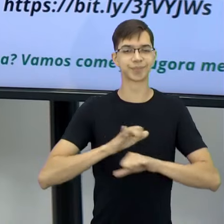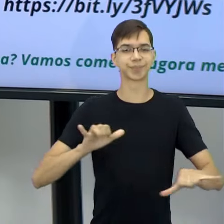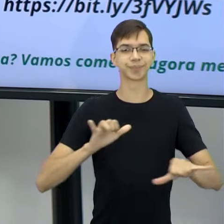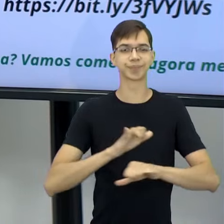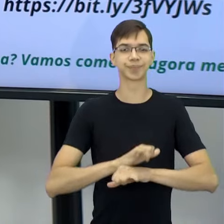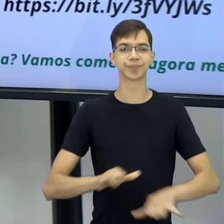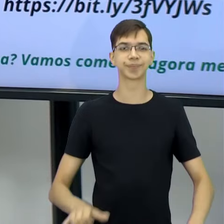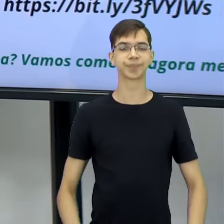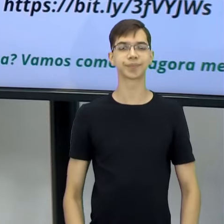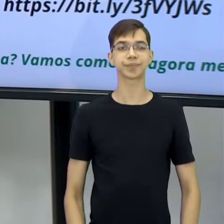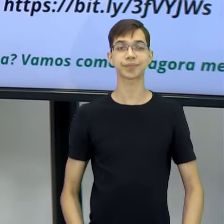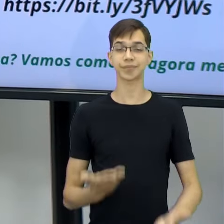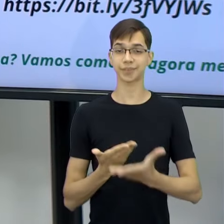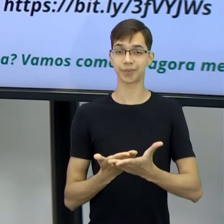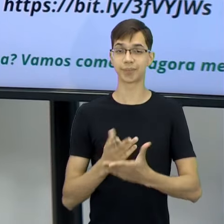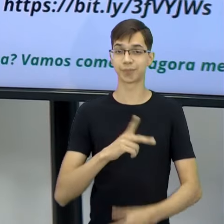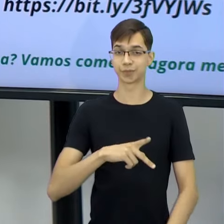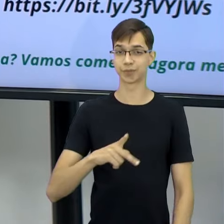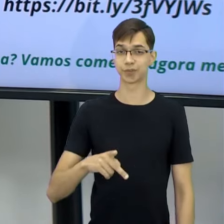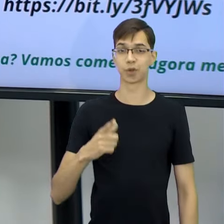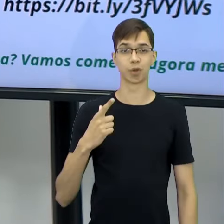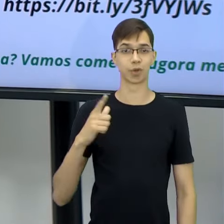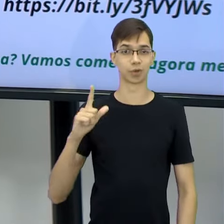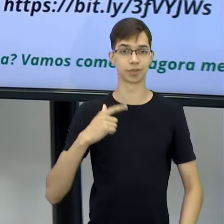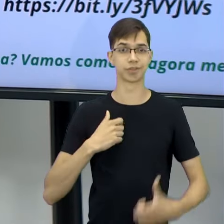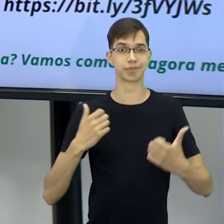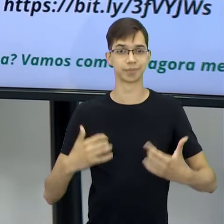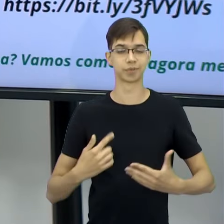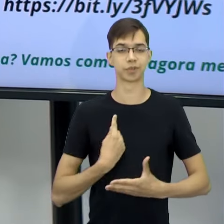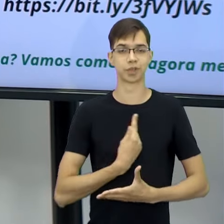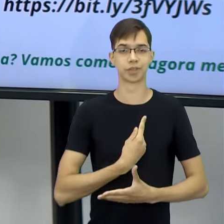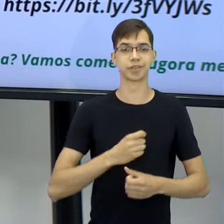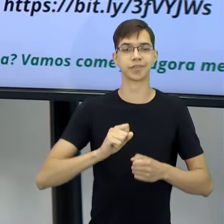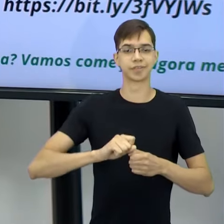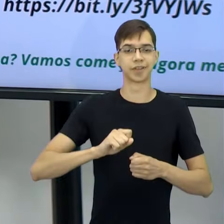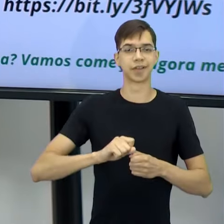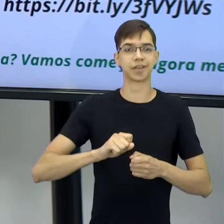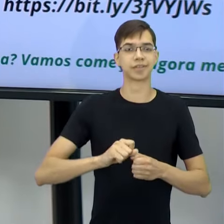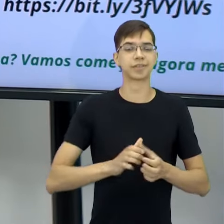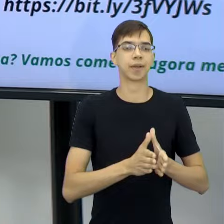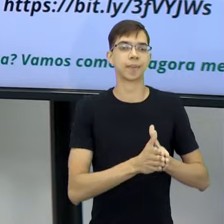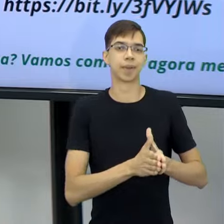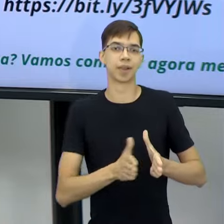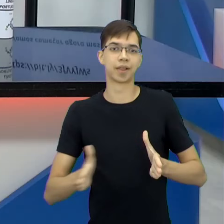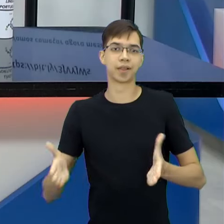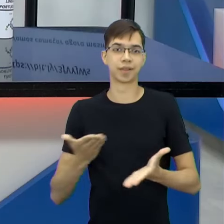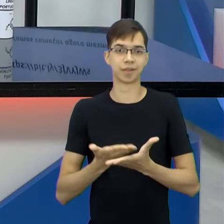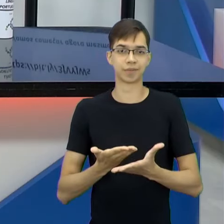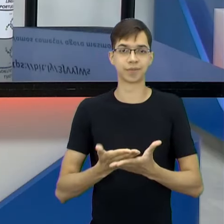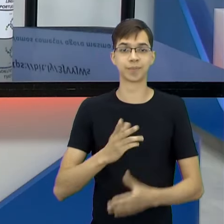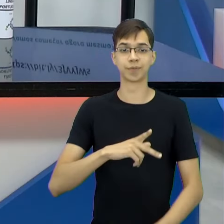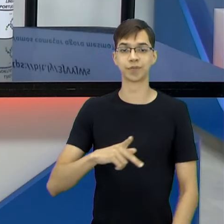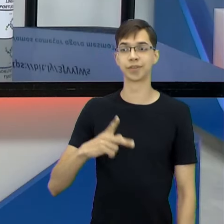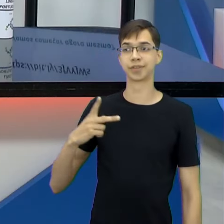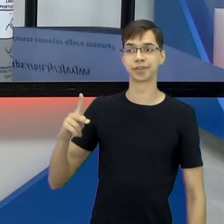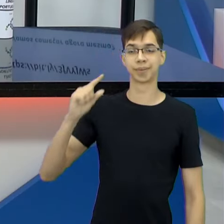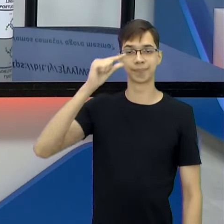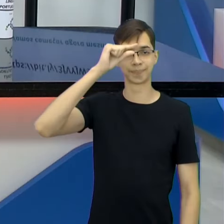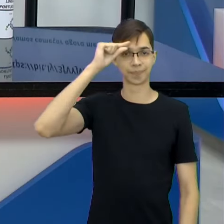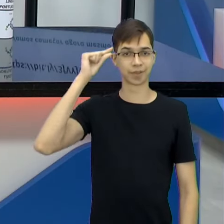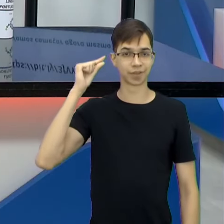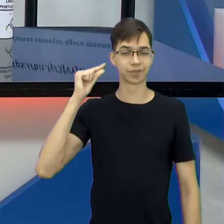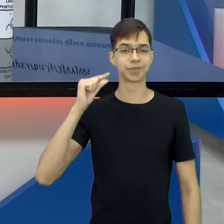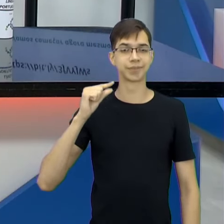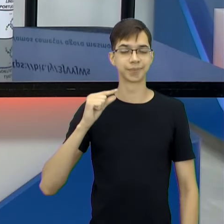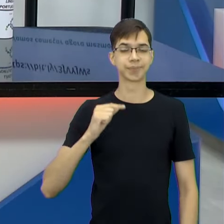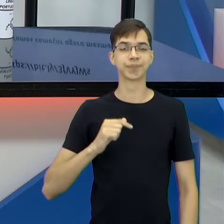elaborando, eu falei isso na aula do professor Mauro também, tudo isso que a gente está elaborando, ao longo dessas aulas, da professora Mara, do professor José, do professor Mauro